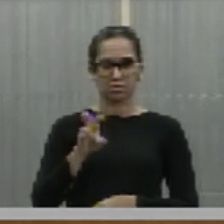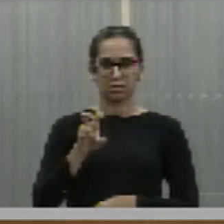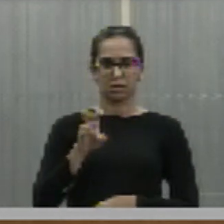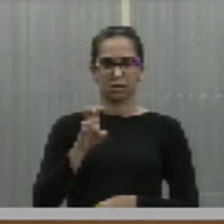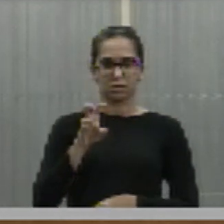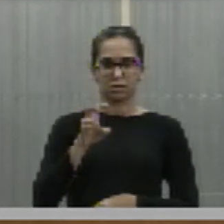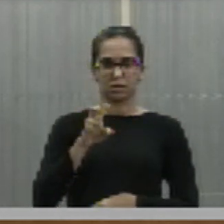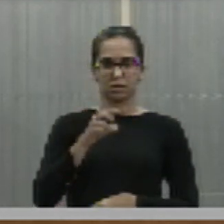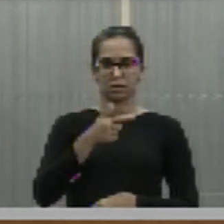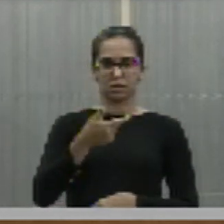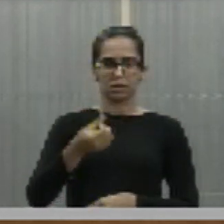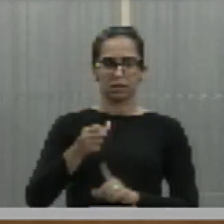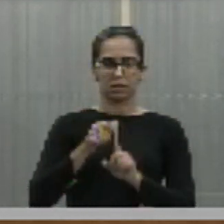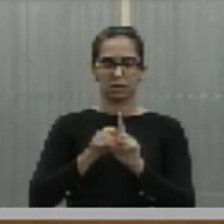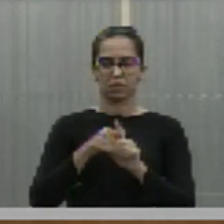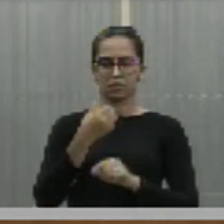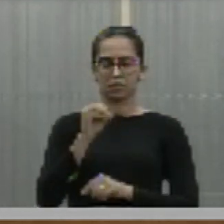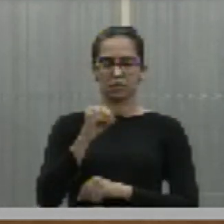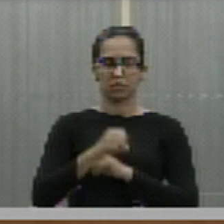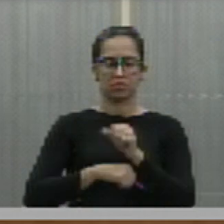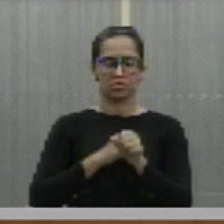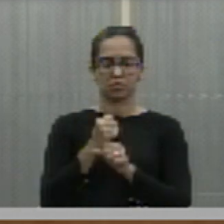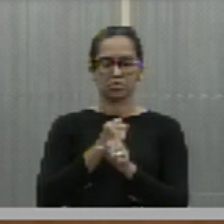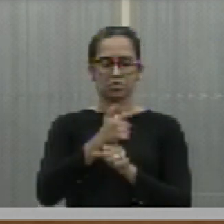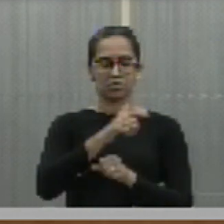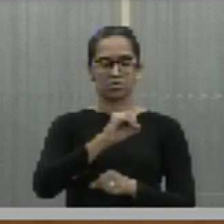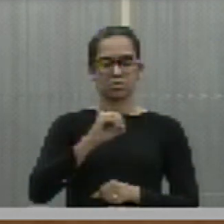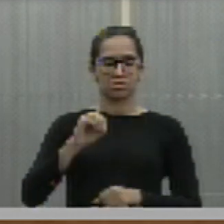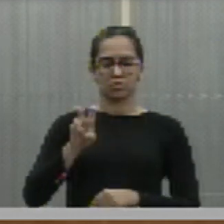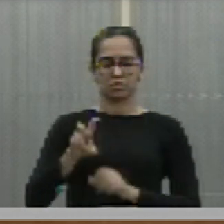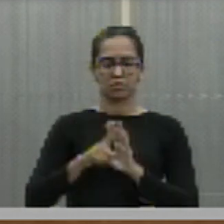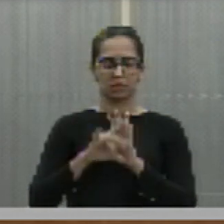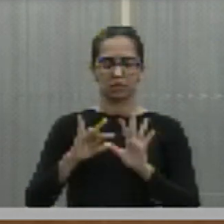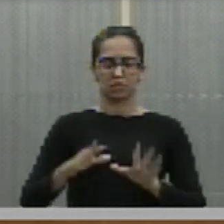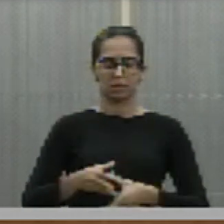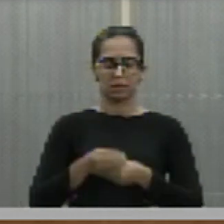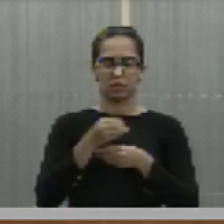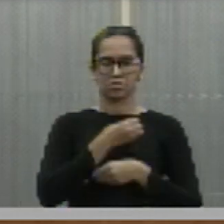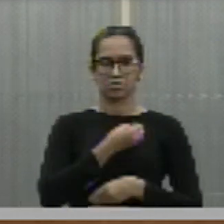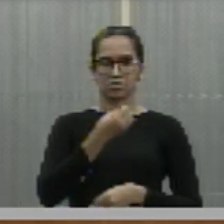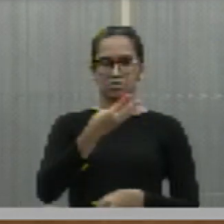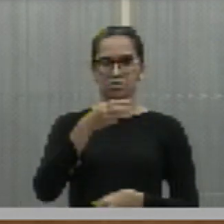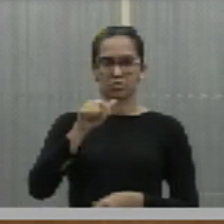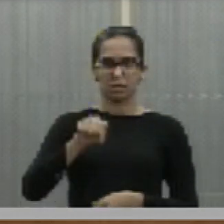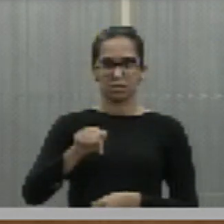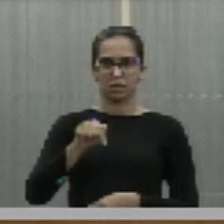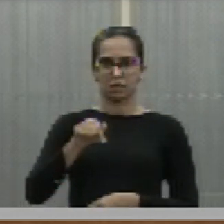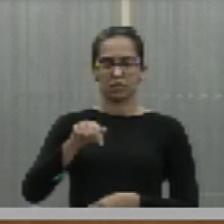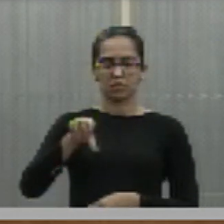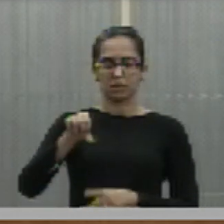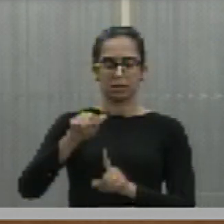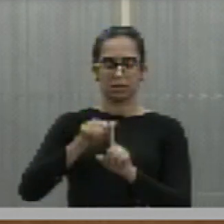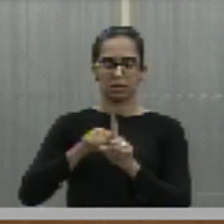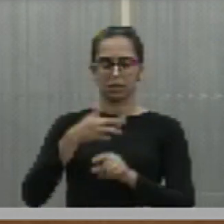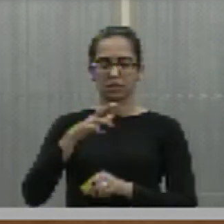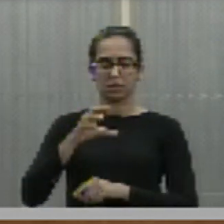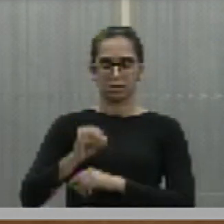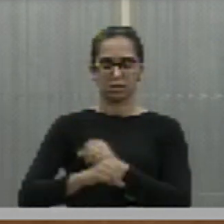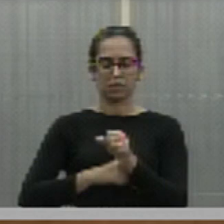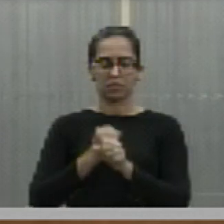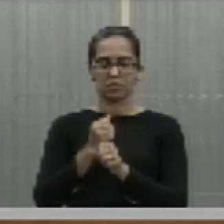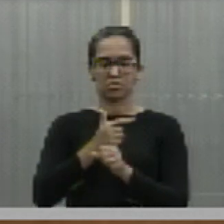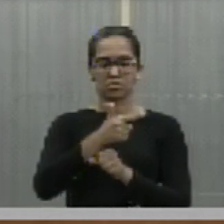de 26 de outubro de 2005, a lei complementar número 37, de 9 de março de 2004, e a lei